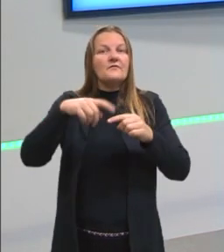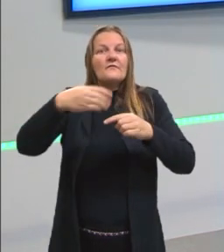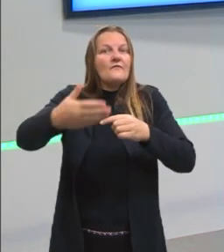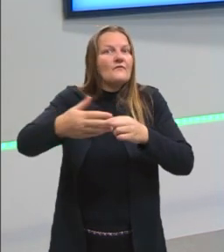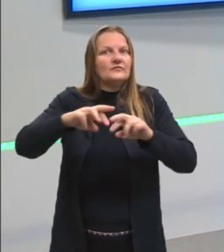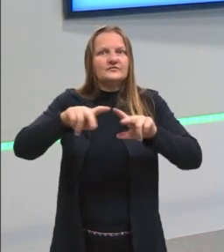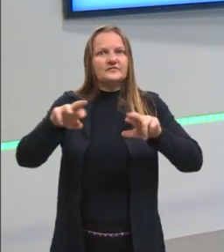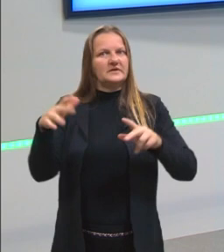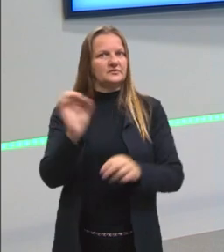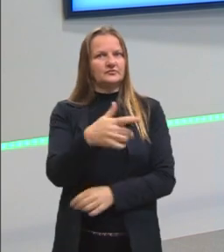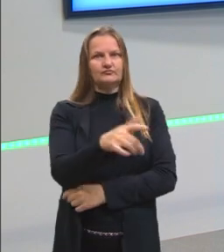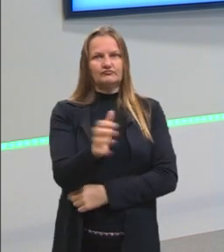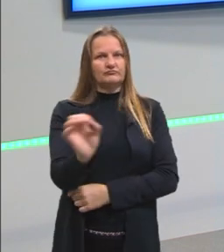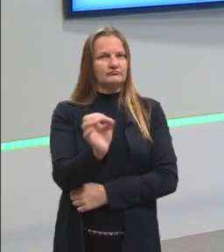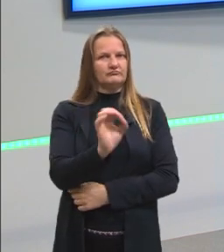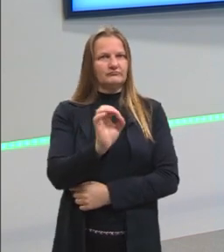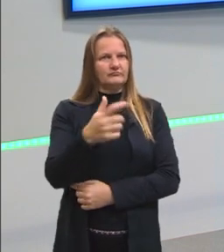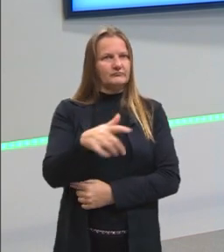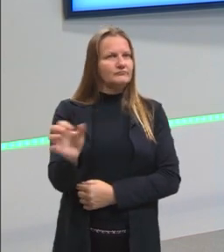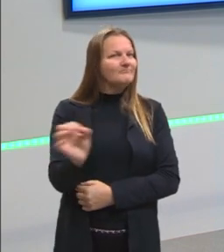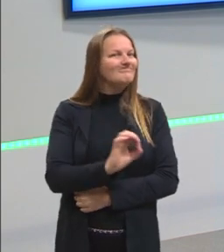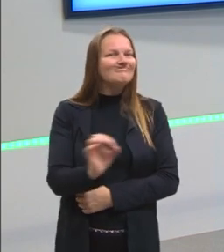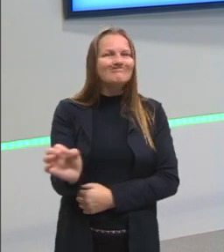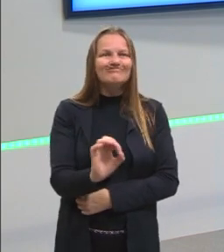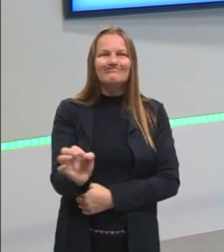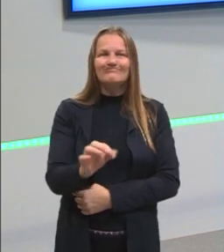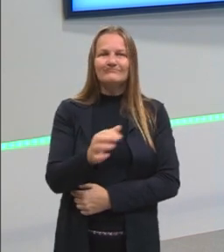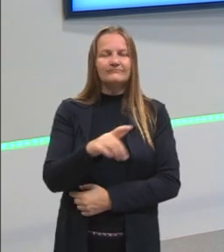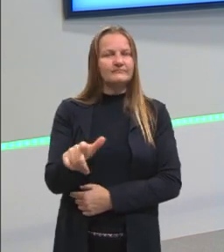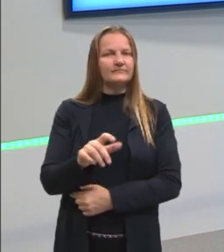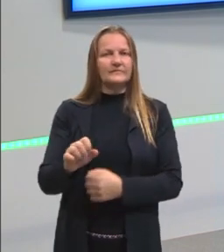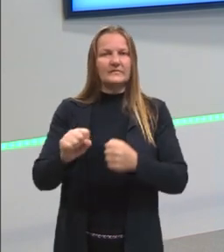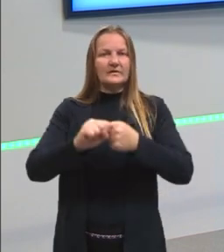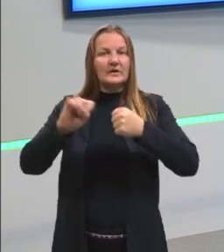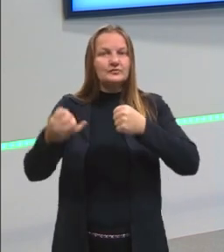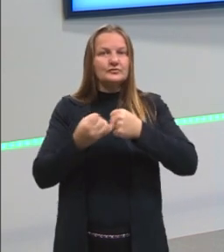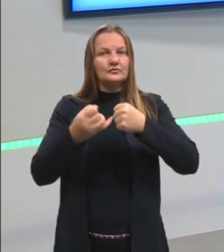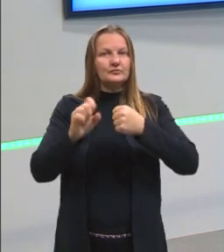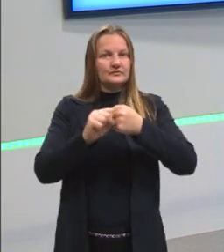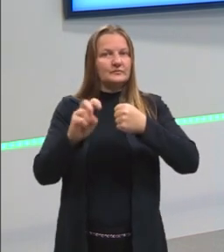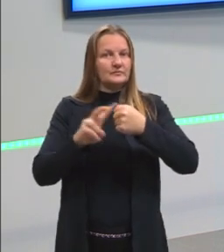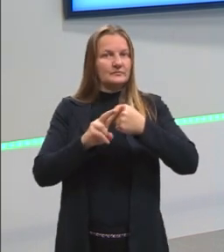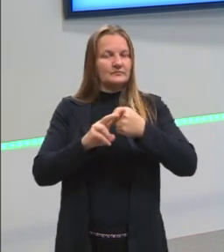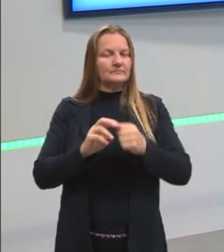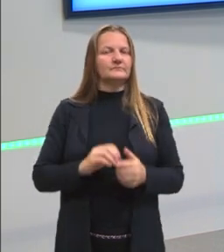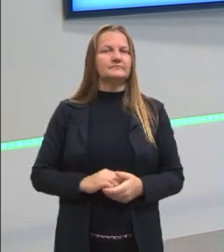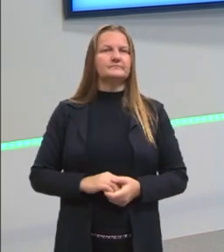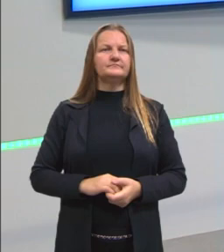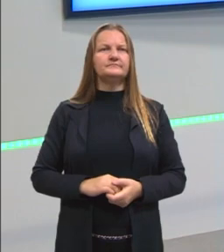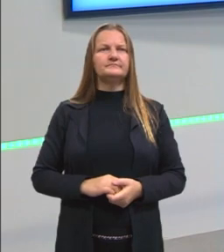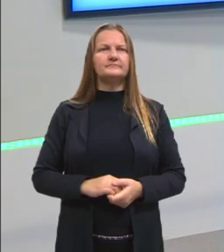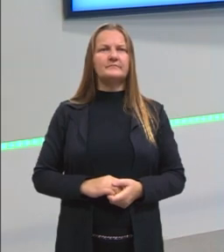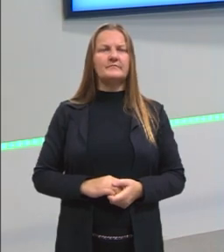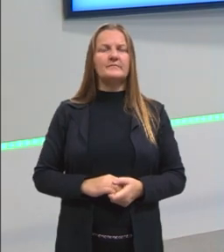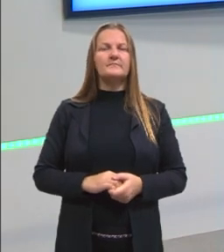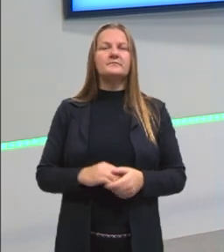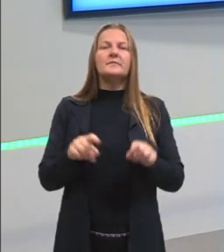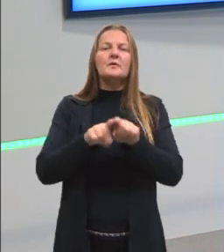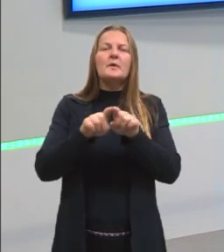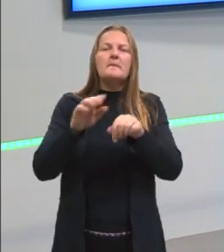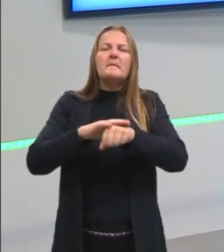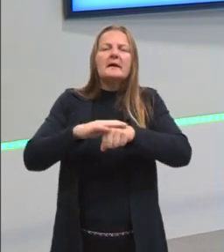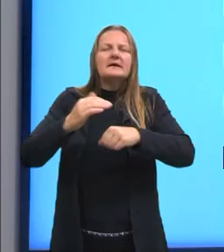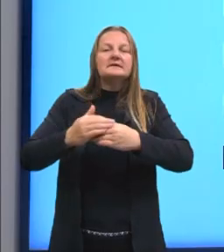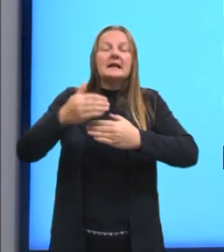Então, fora isso, não tem como nada mais fazer o papel de adjunta adverbial. Além disso, os